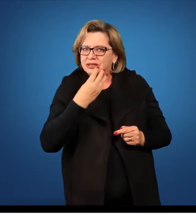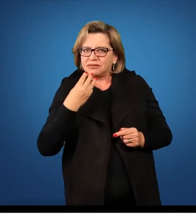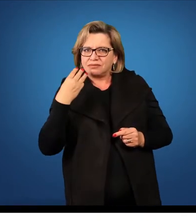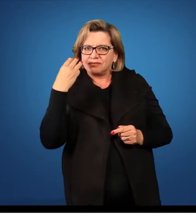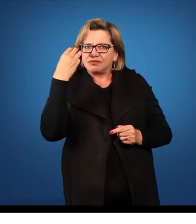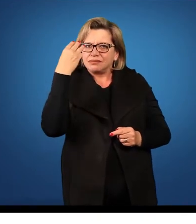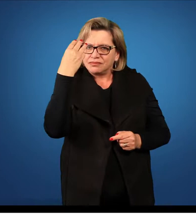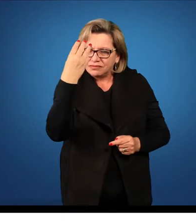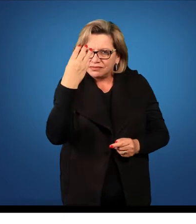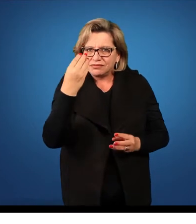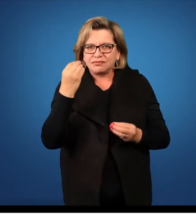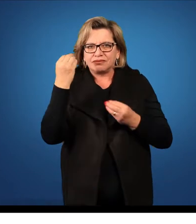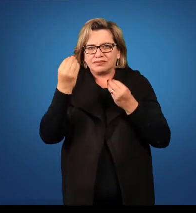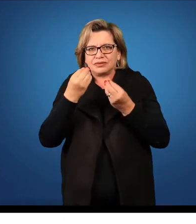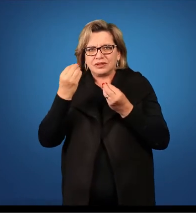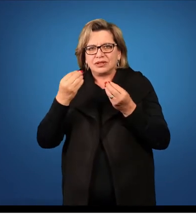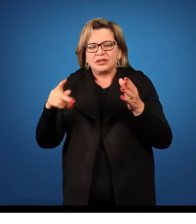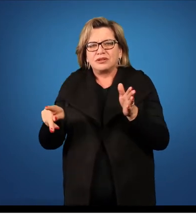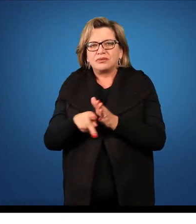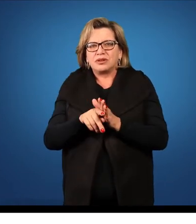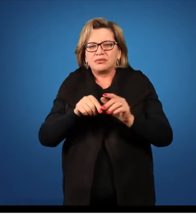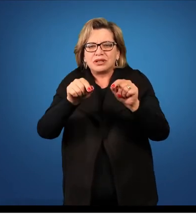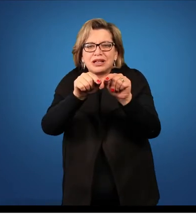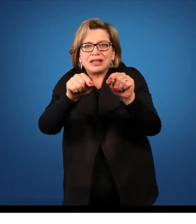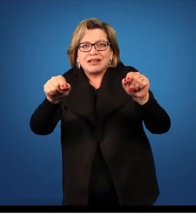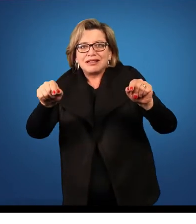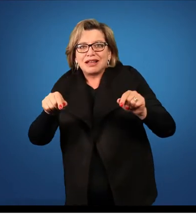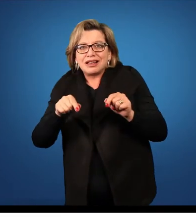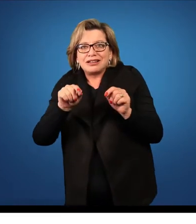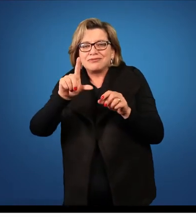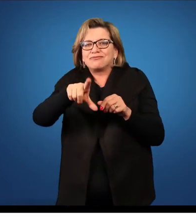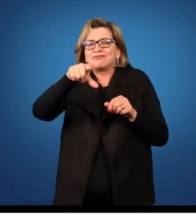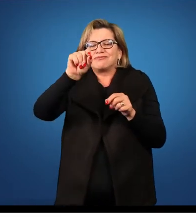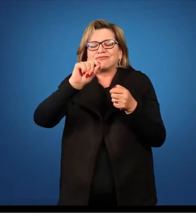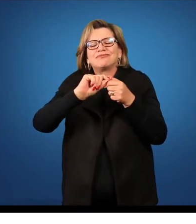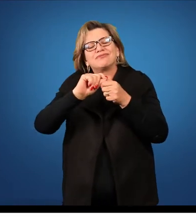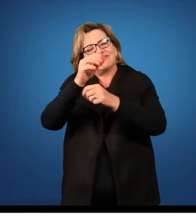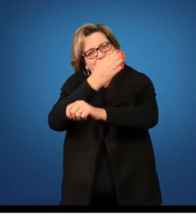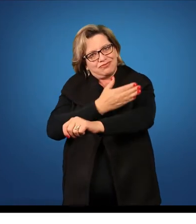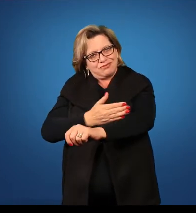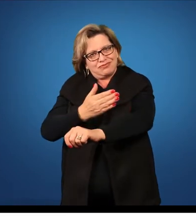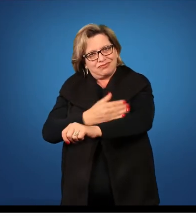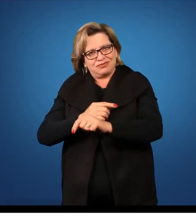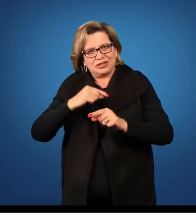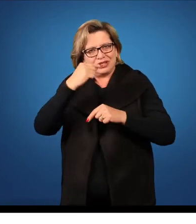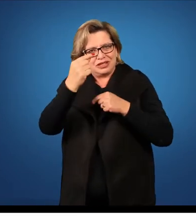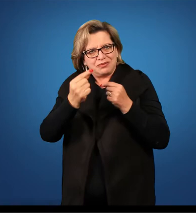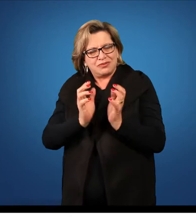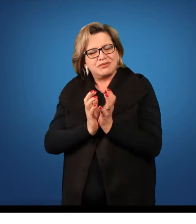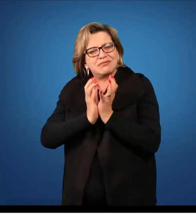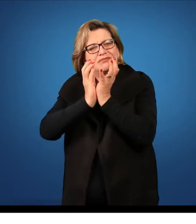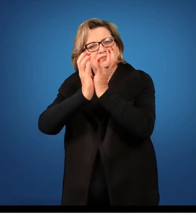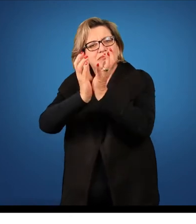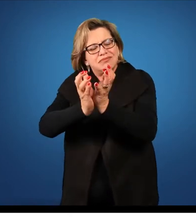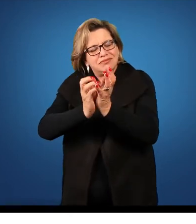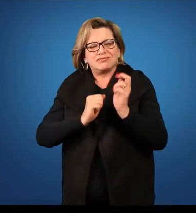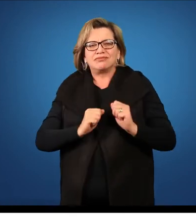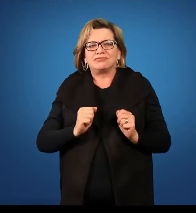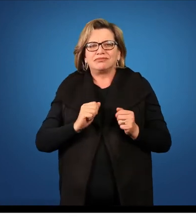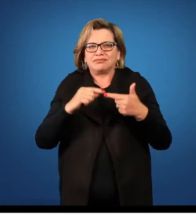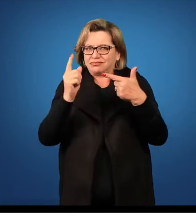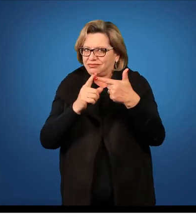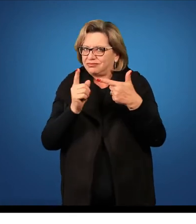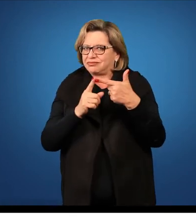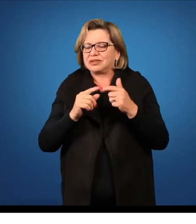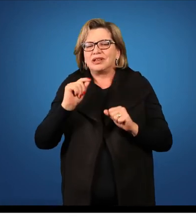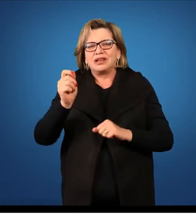Ciências do Ensino Fundamental, na turma designada para o estágio. Posteriormente, vem a fase de coparticipação. Nesta fase,